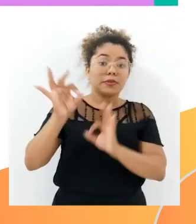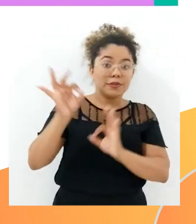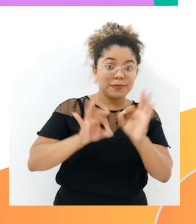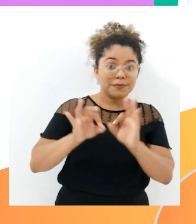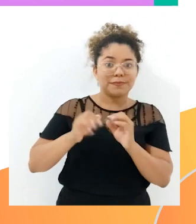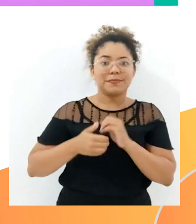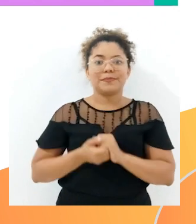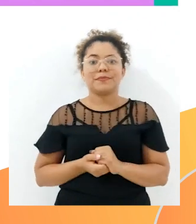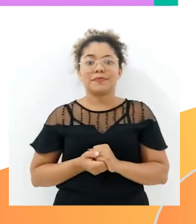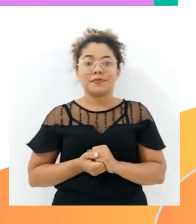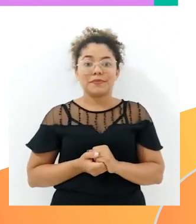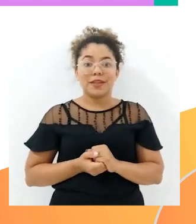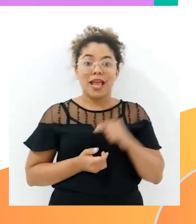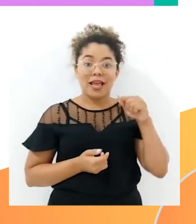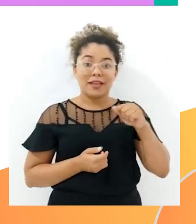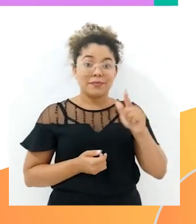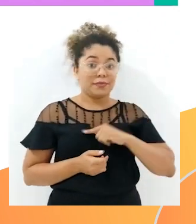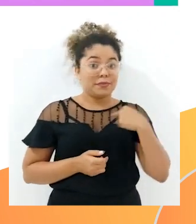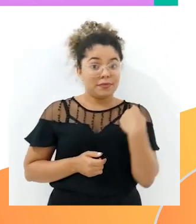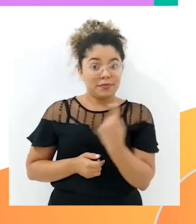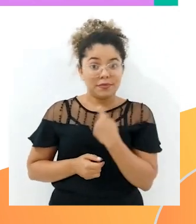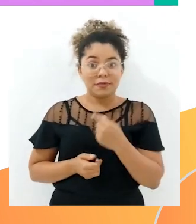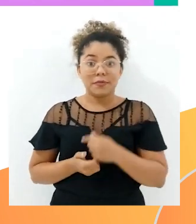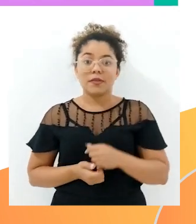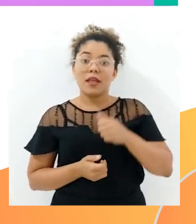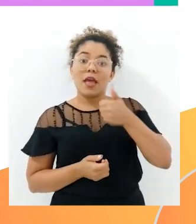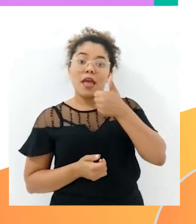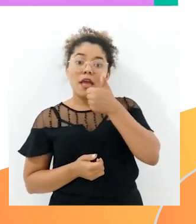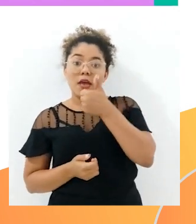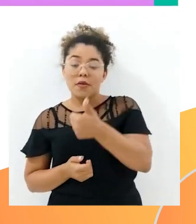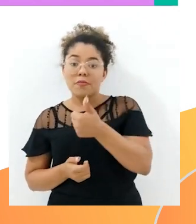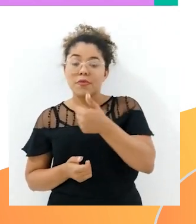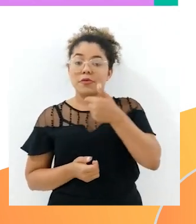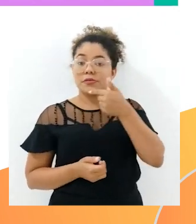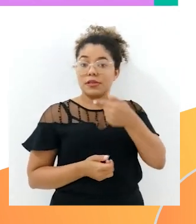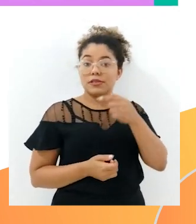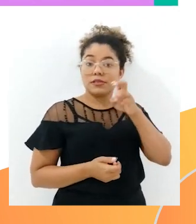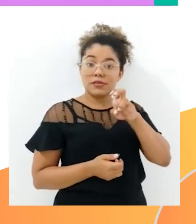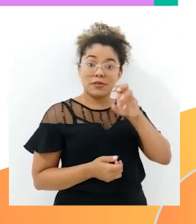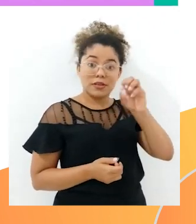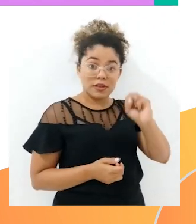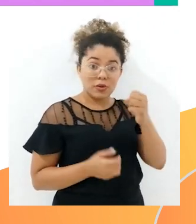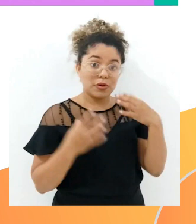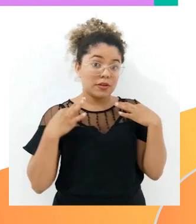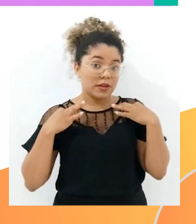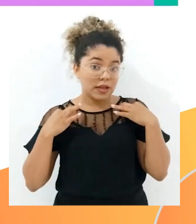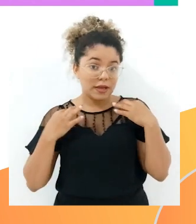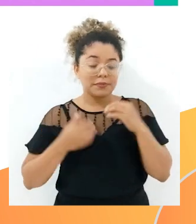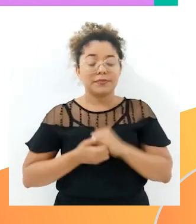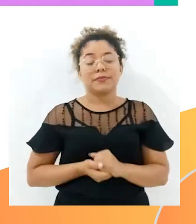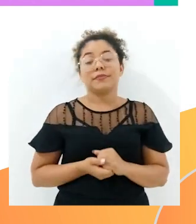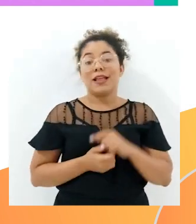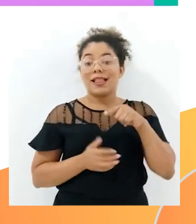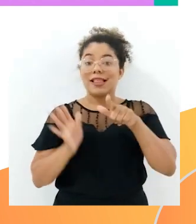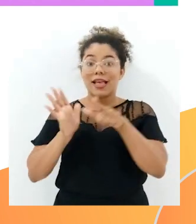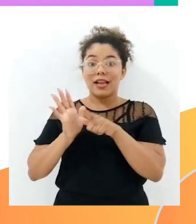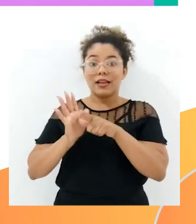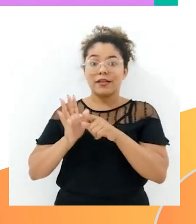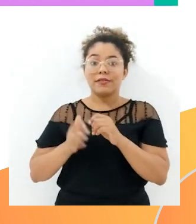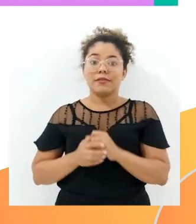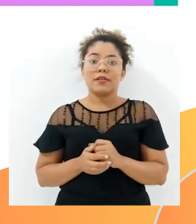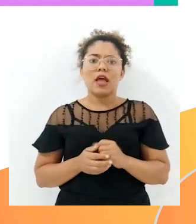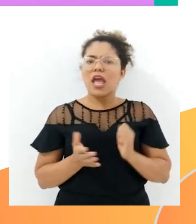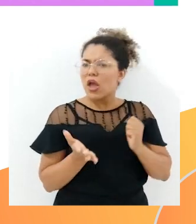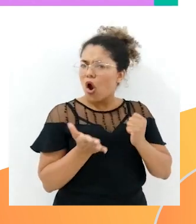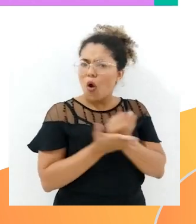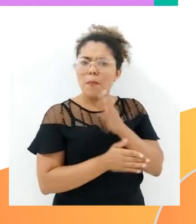eles, né? Então, aqui nós temos 1.758 camisetas já nessa loja. Fizeram mais